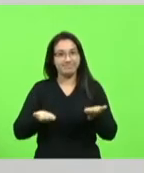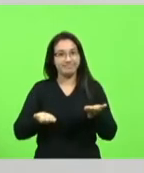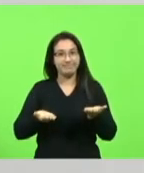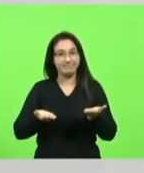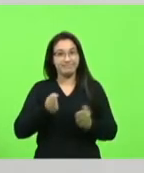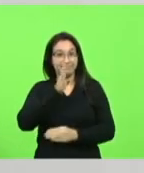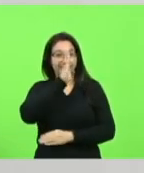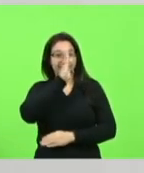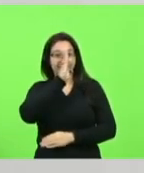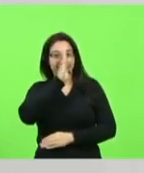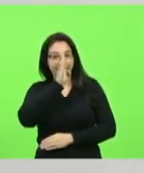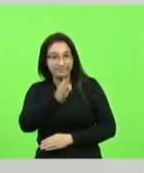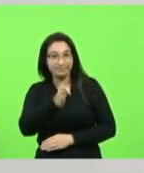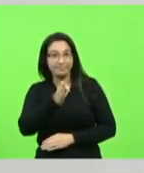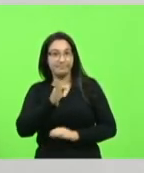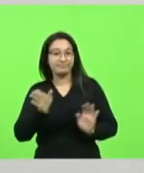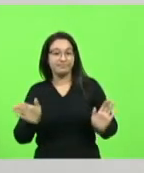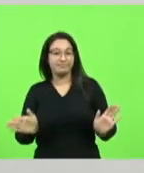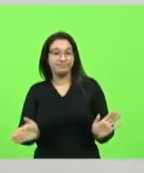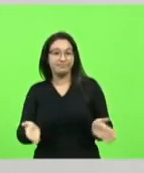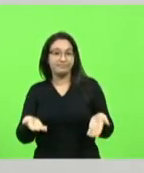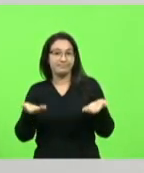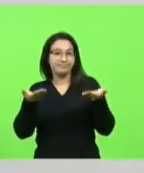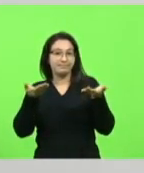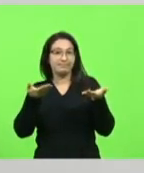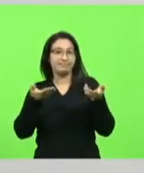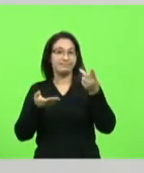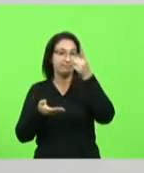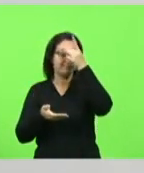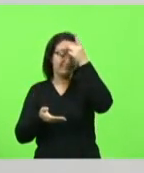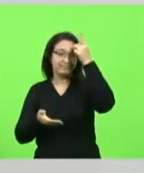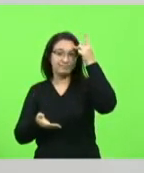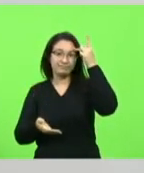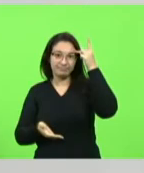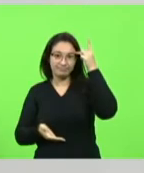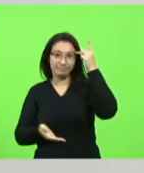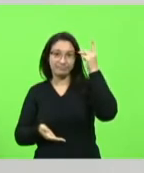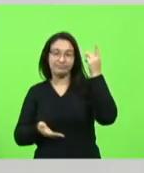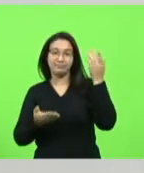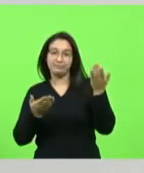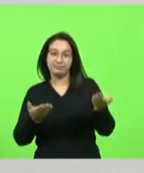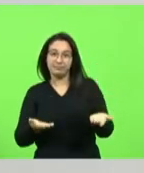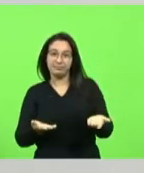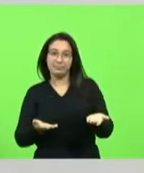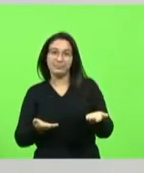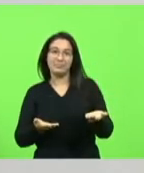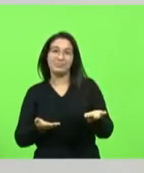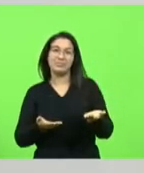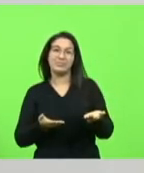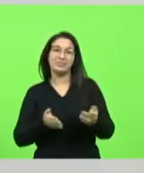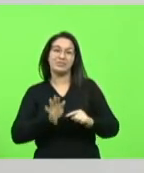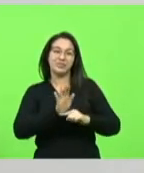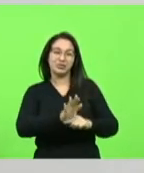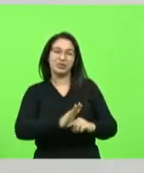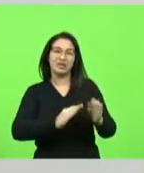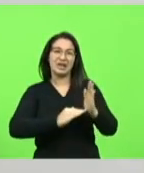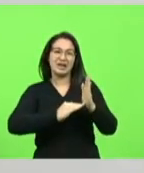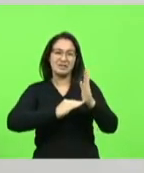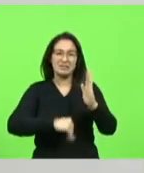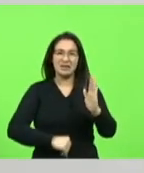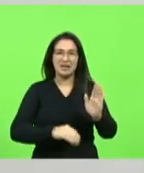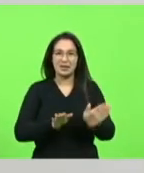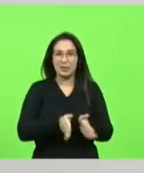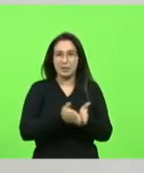para promover as pessoas que tem menos oportunidade que tem menos poder